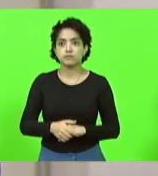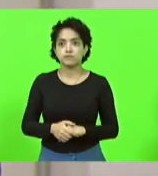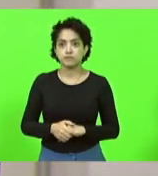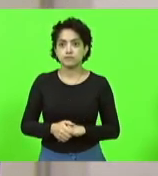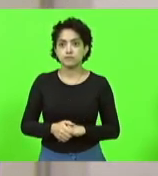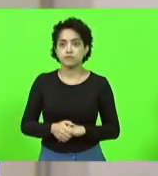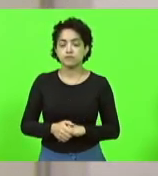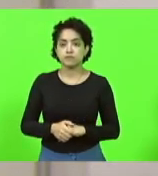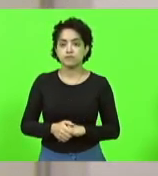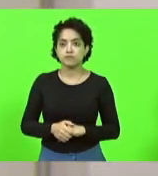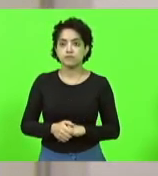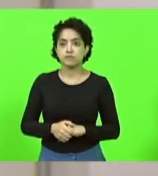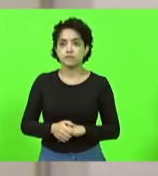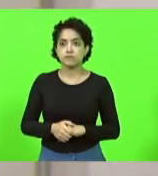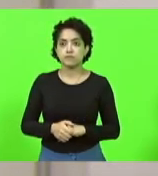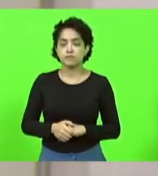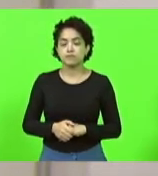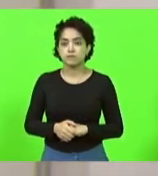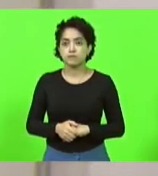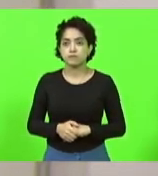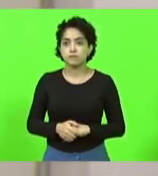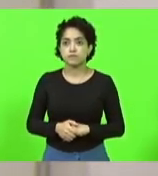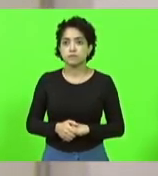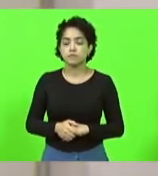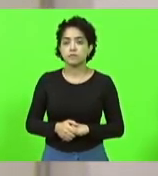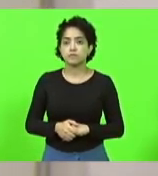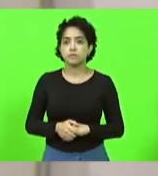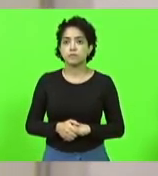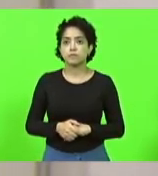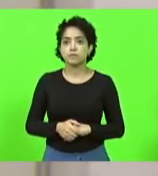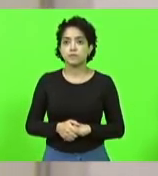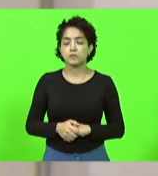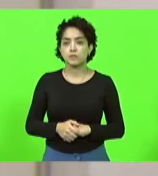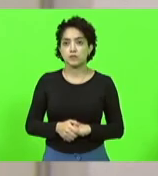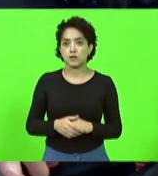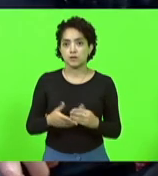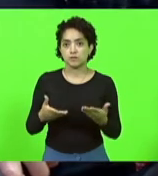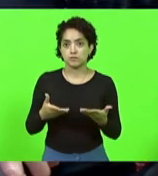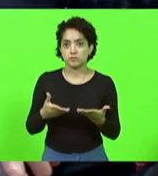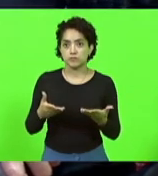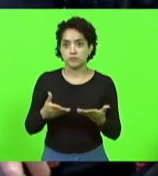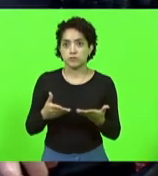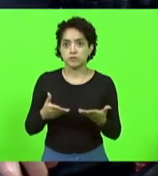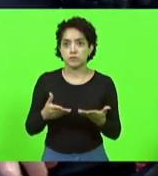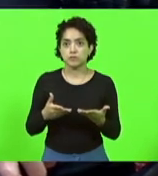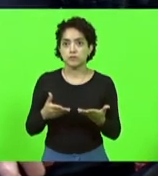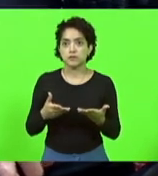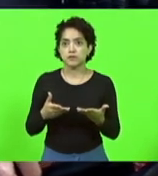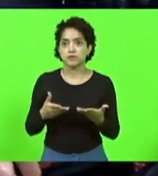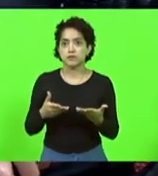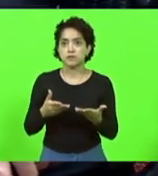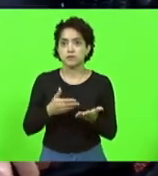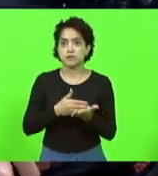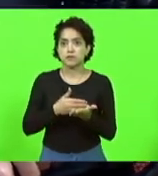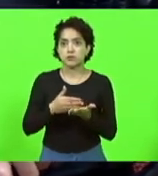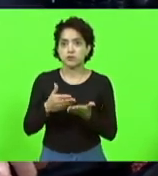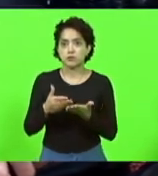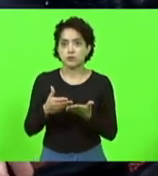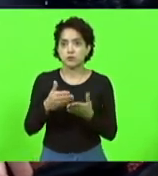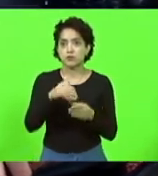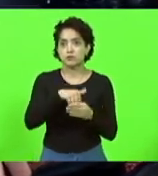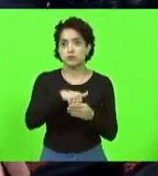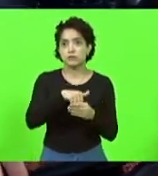começar a ordem do dia. Se o senhor quiser fazer uso. Presidente, eu vou fazer uso, mas eu lamento que não iniciemos a votação, porque